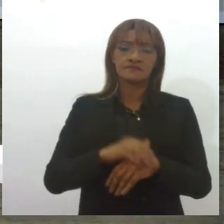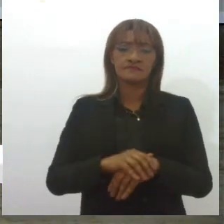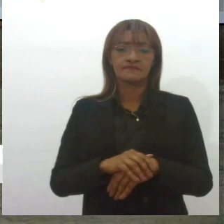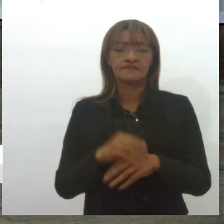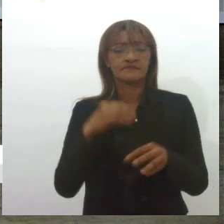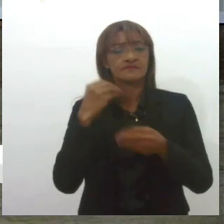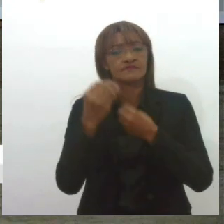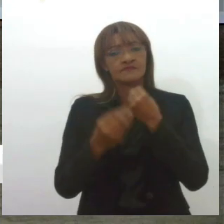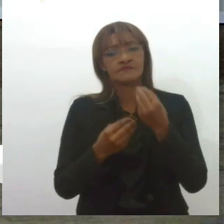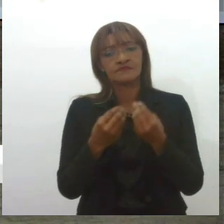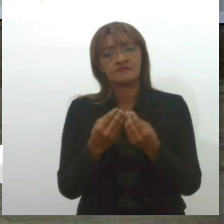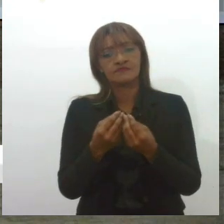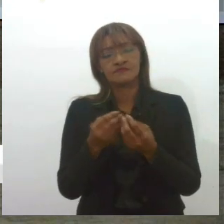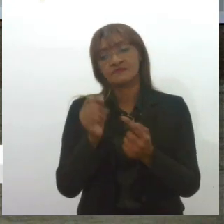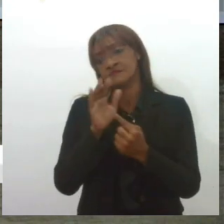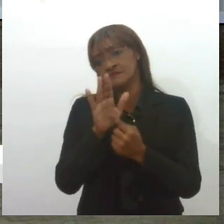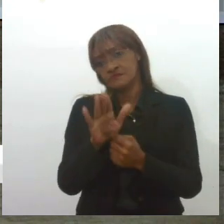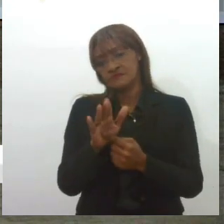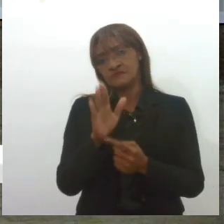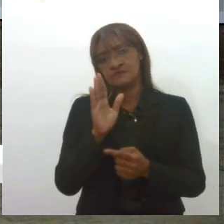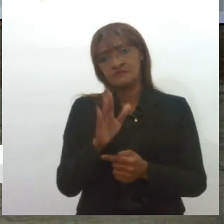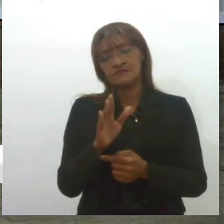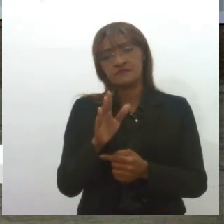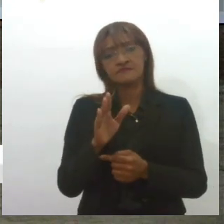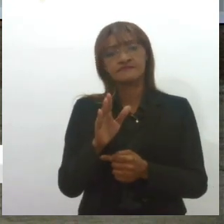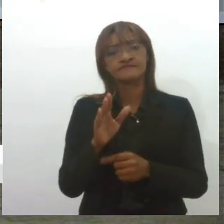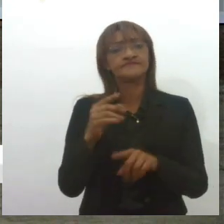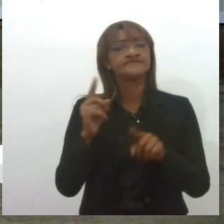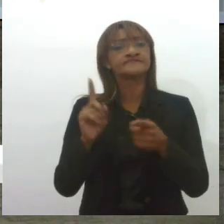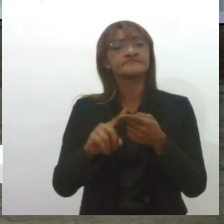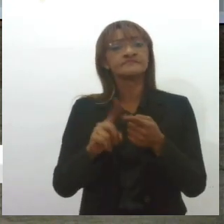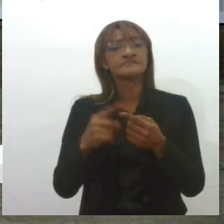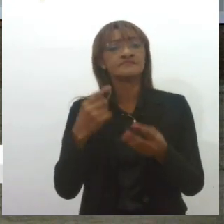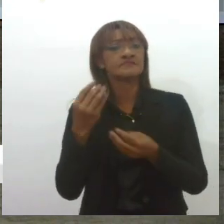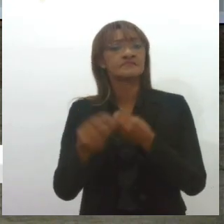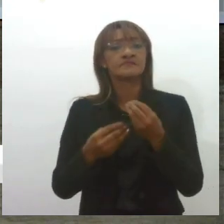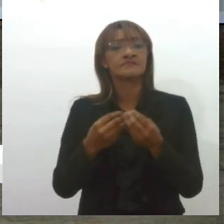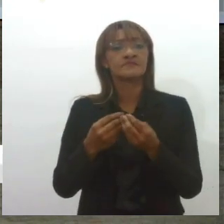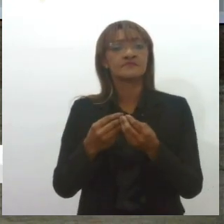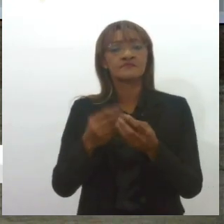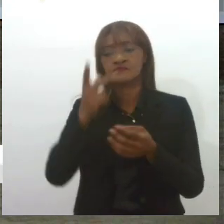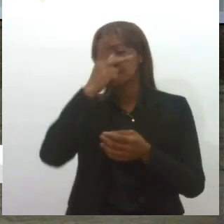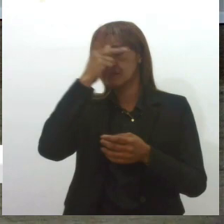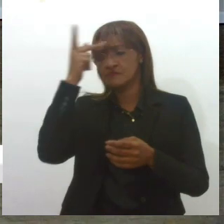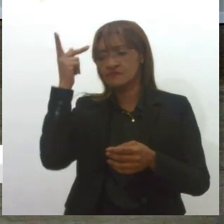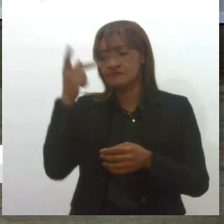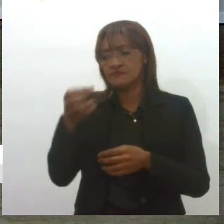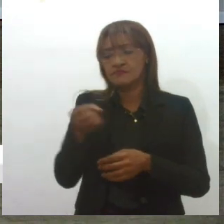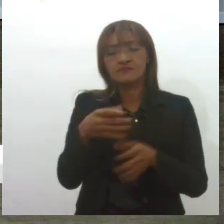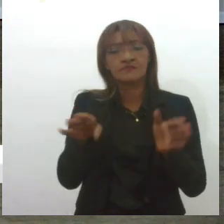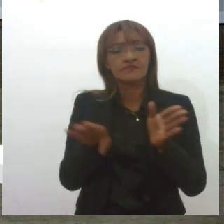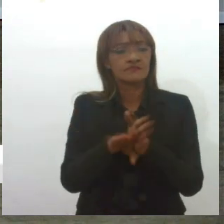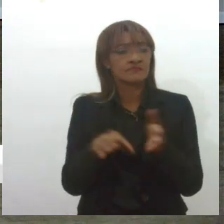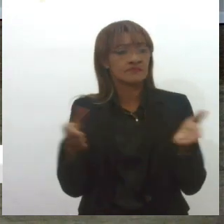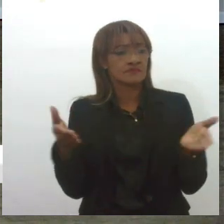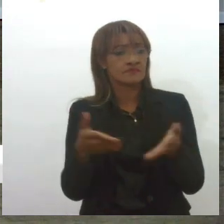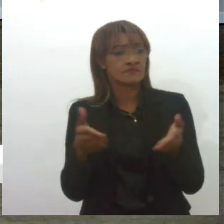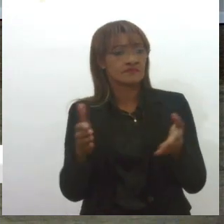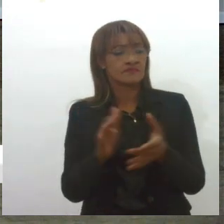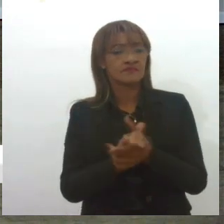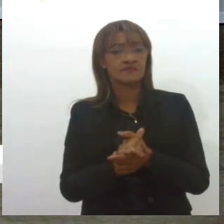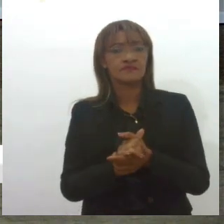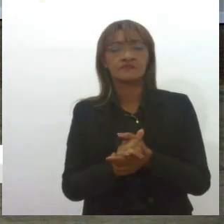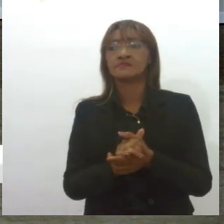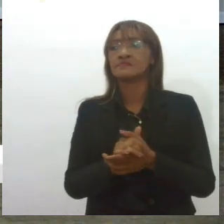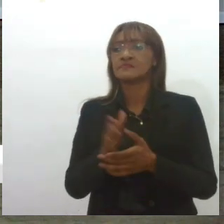você traz a articulação desses pensamentos, inclusive pensando nessa trajetória de quem está chegando, né, Jeane? Sim. Manuela, coloca um pouquinho para